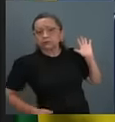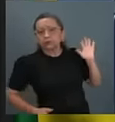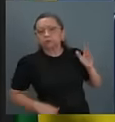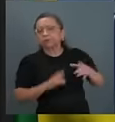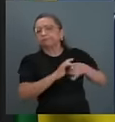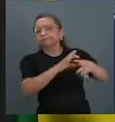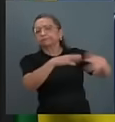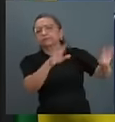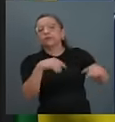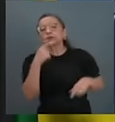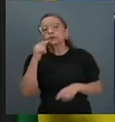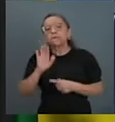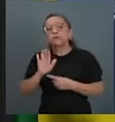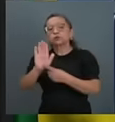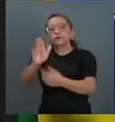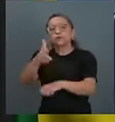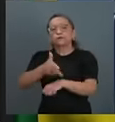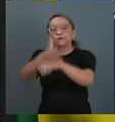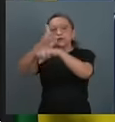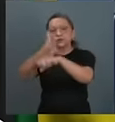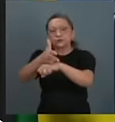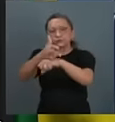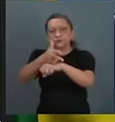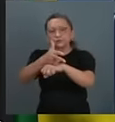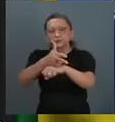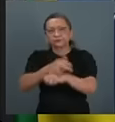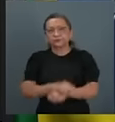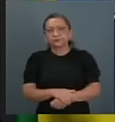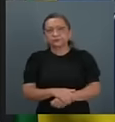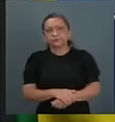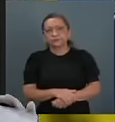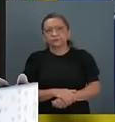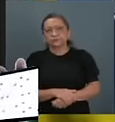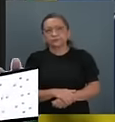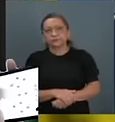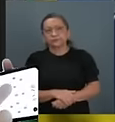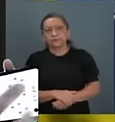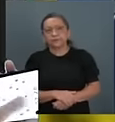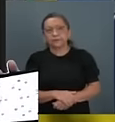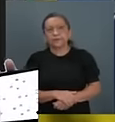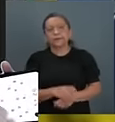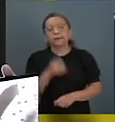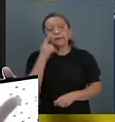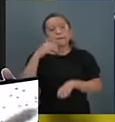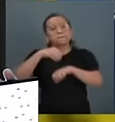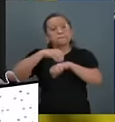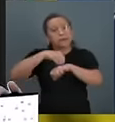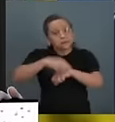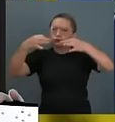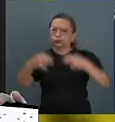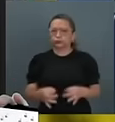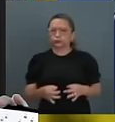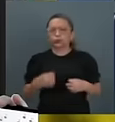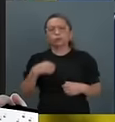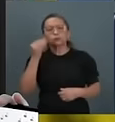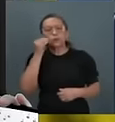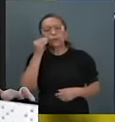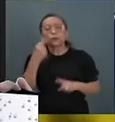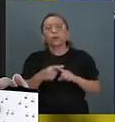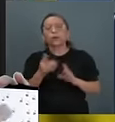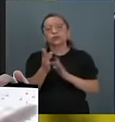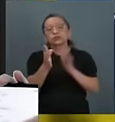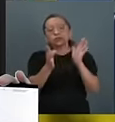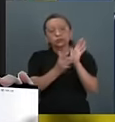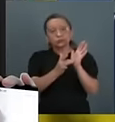aberto. Então, eu queria só mostrar esse vídeo aqui dessa esposa e deixar bem claro aqui. Jesus, Deus,